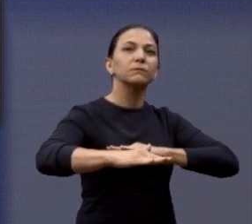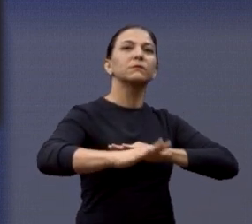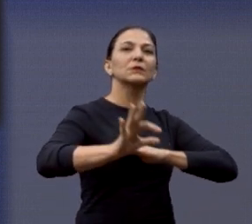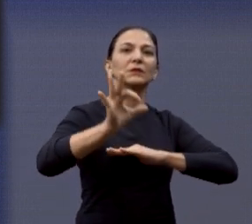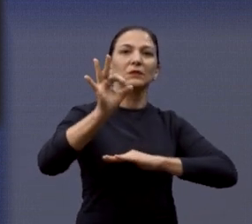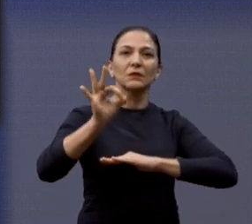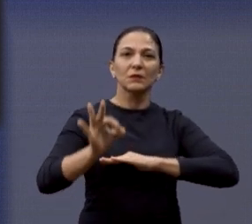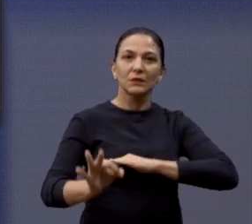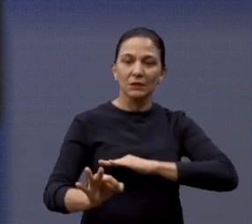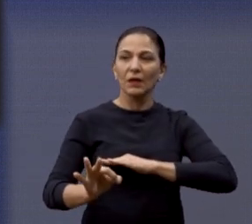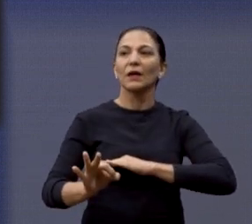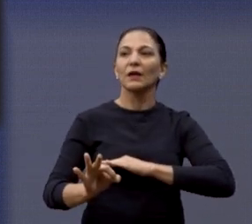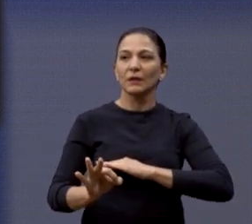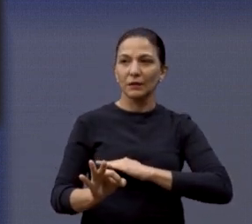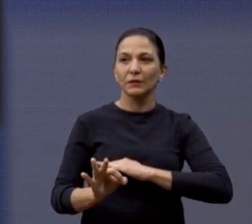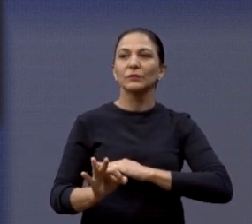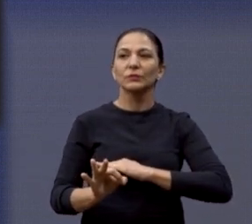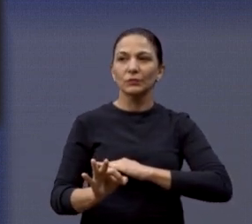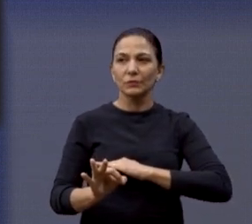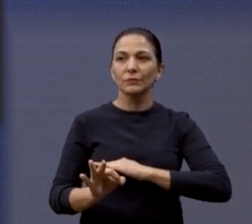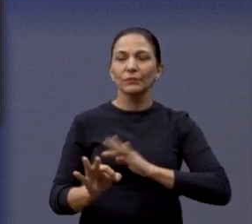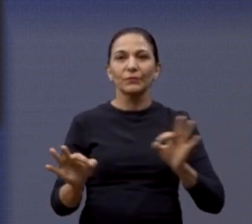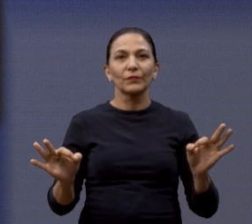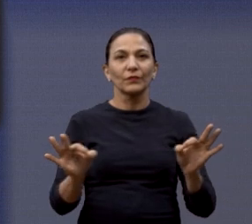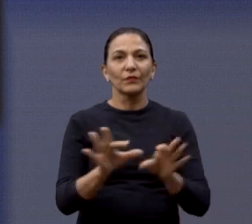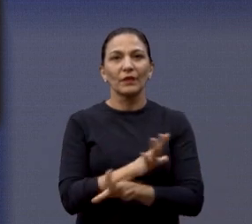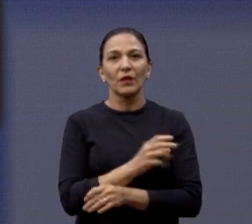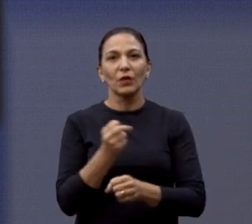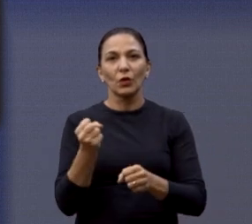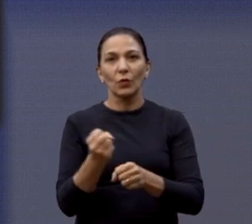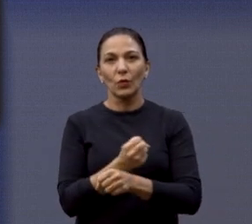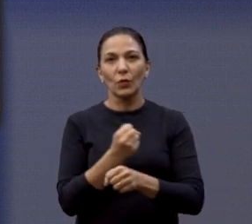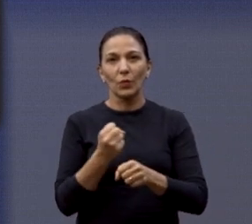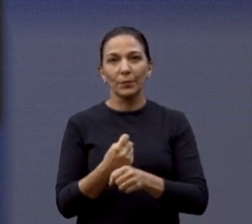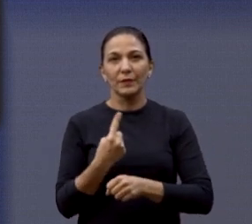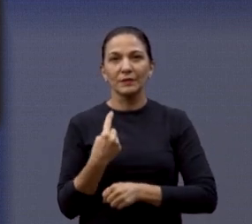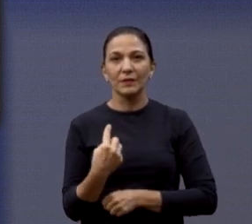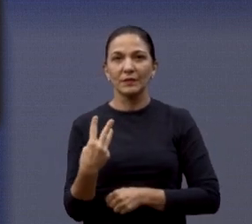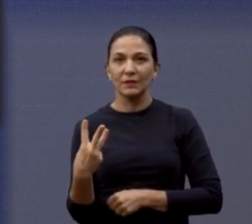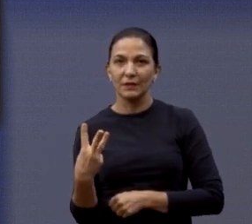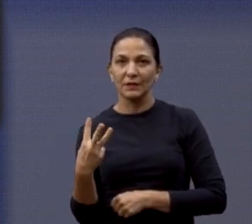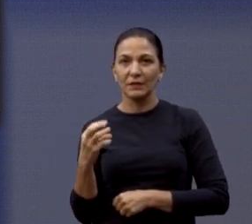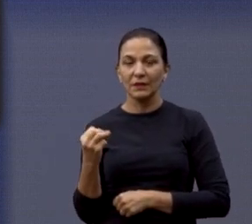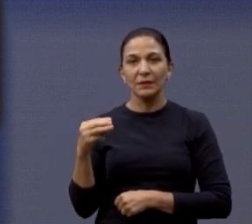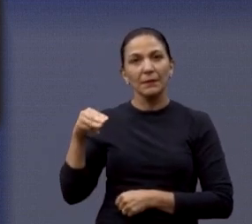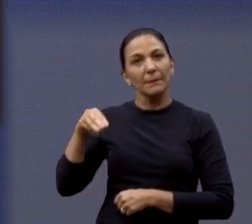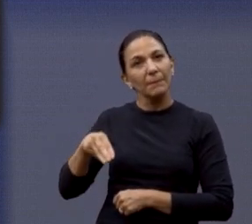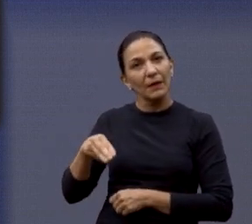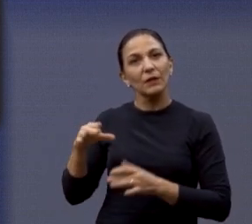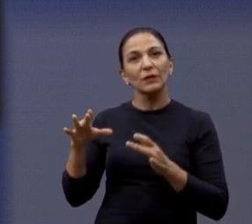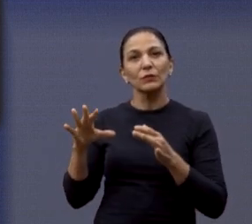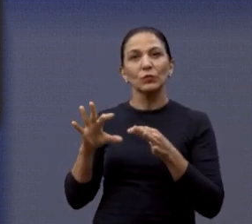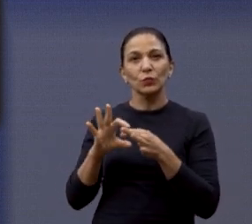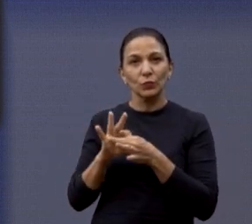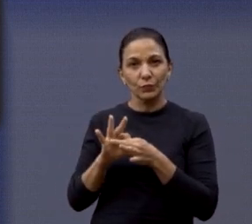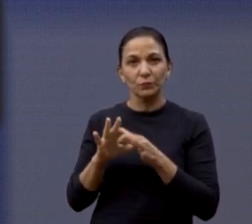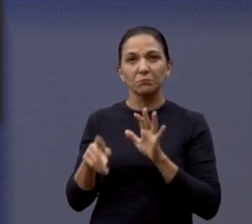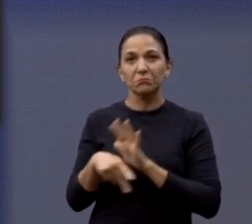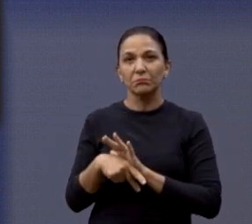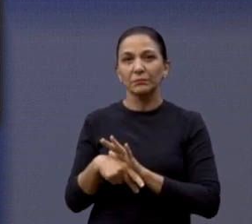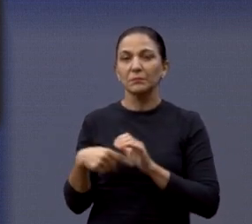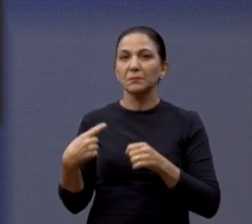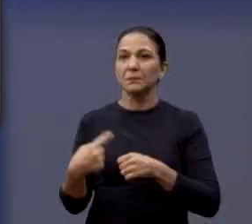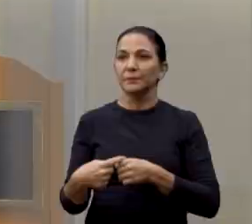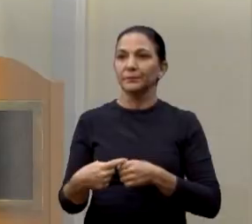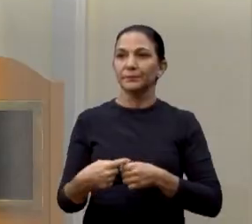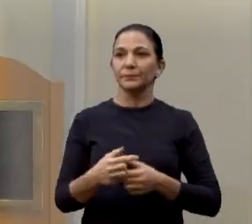Uma vez por toda, por fim, essa obra aí de mais de 130 metros que vai ligar lá no Poço Saulo. Tem mais tempo aí,